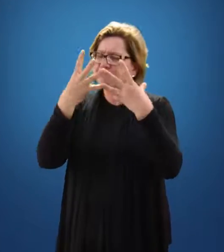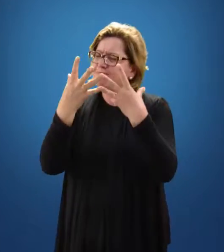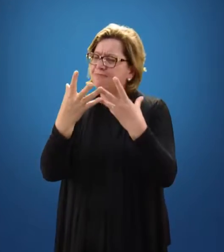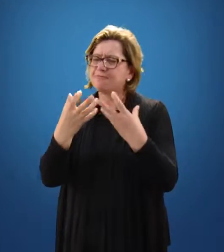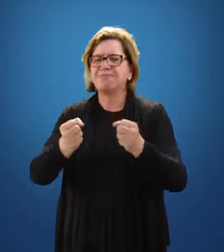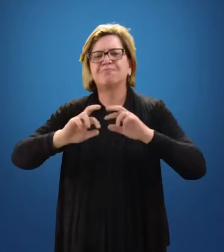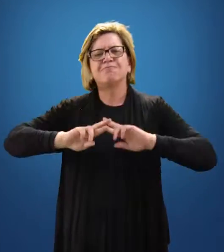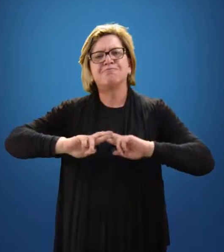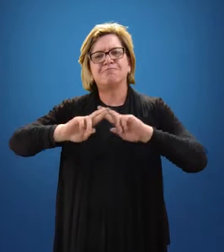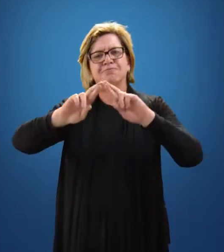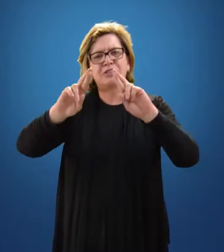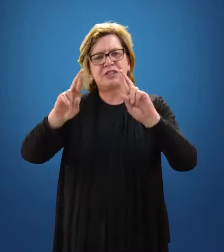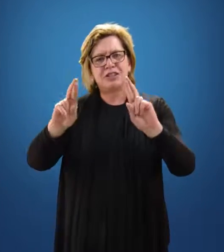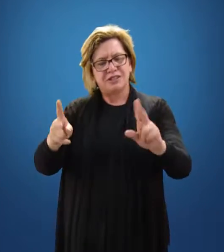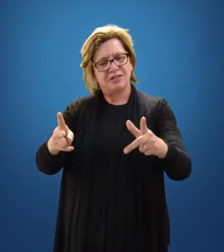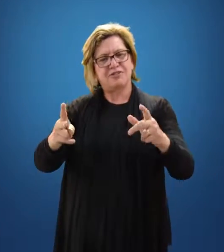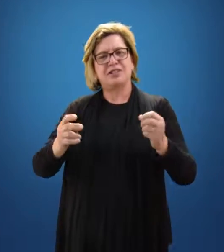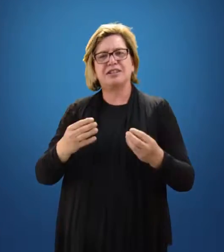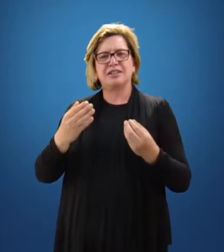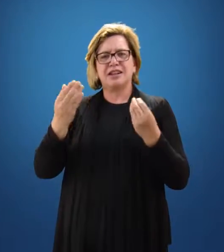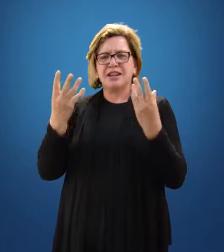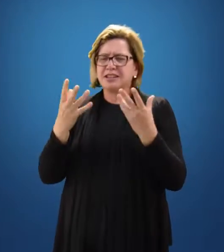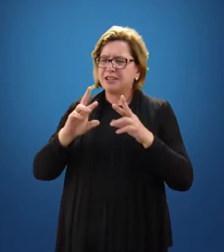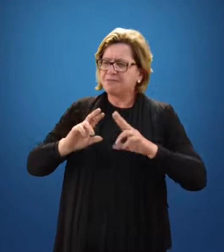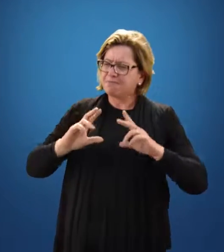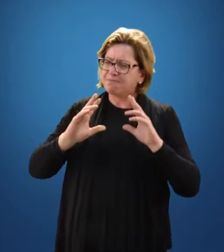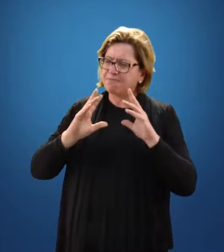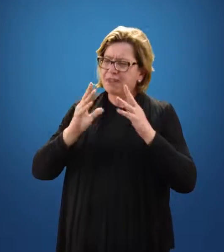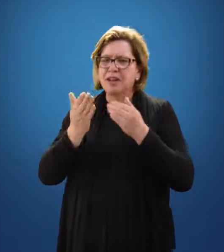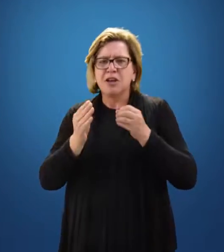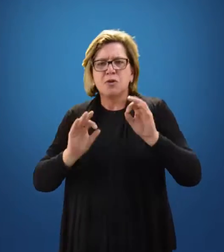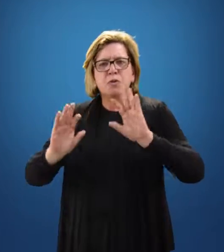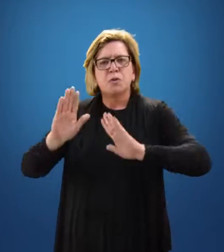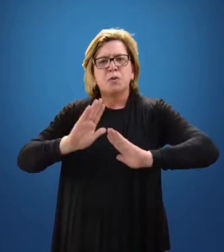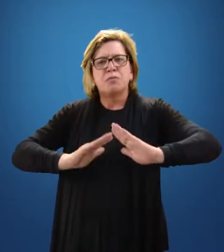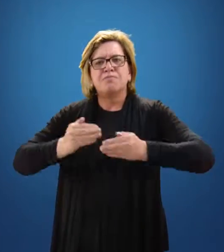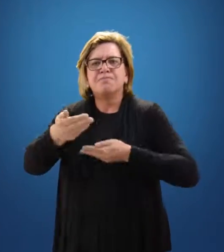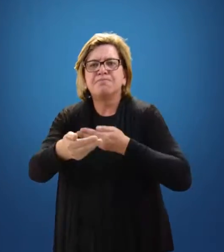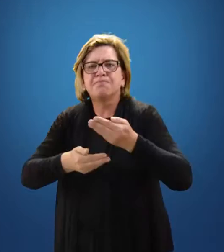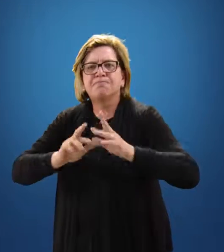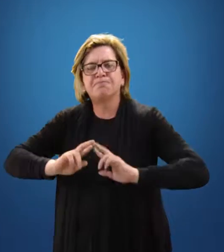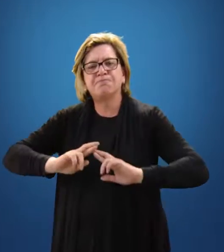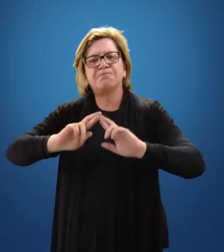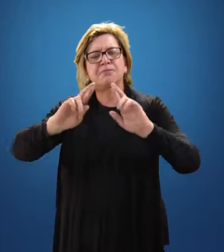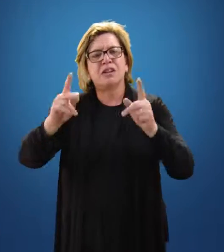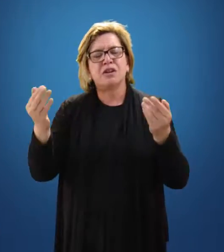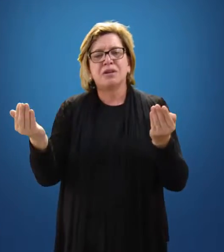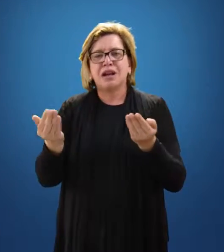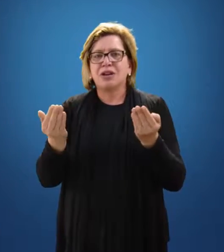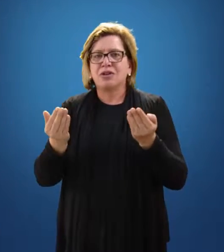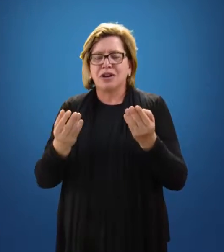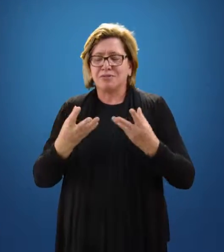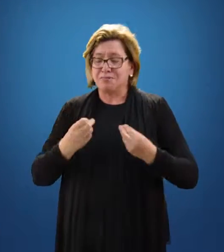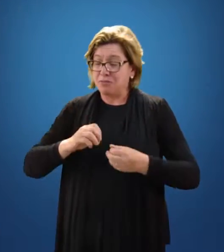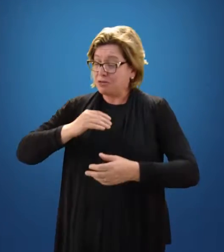diferenças, que tolere as diversidades. Nós estamos numa época de várias intolerâncias e é